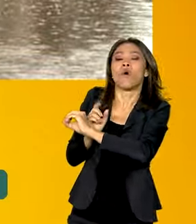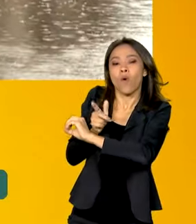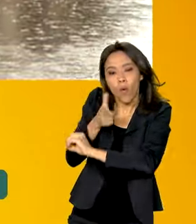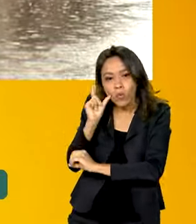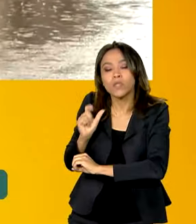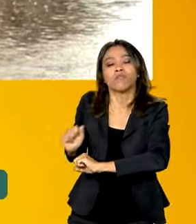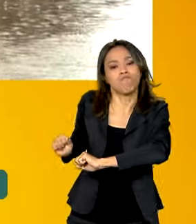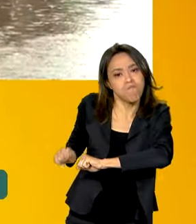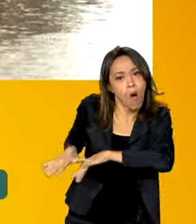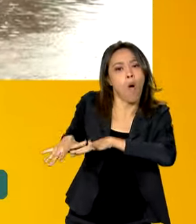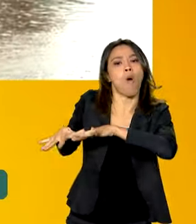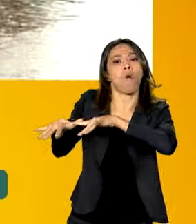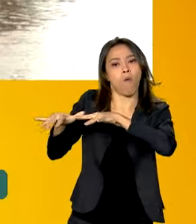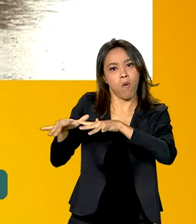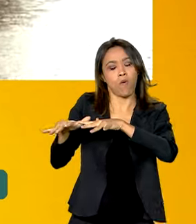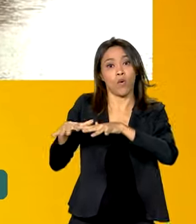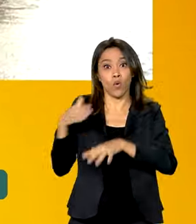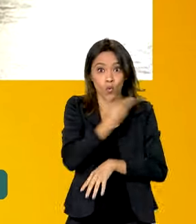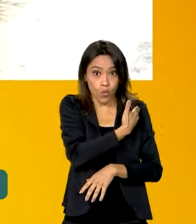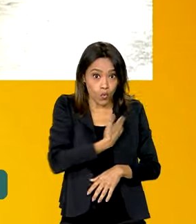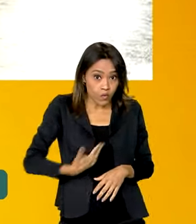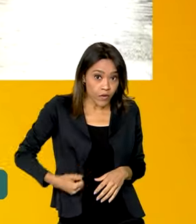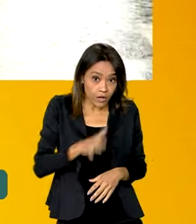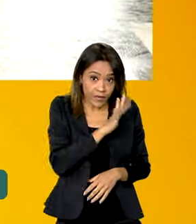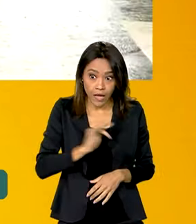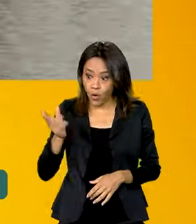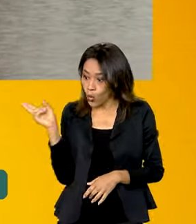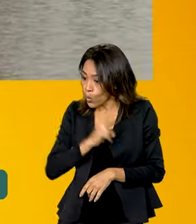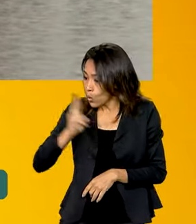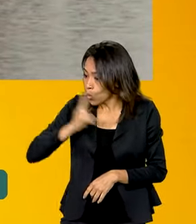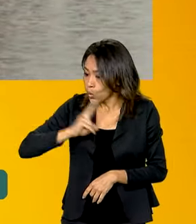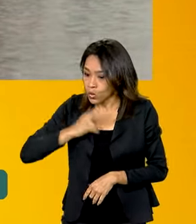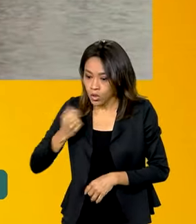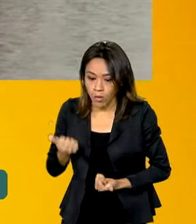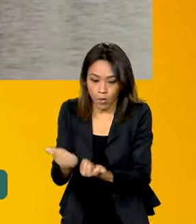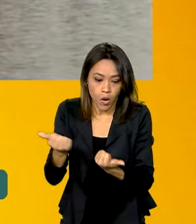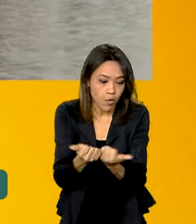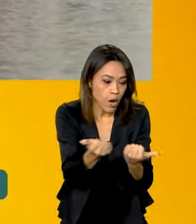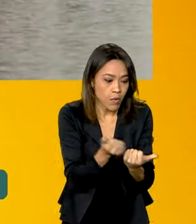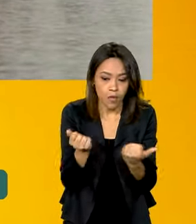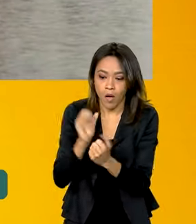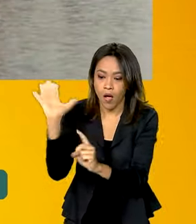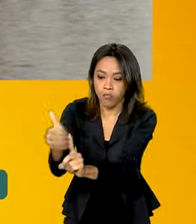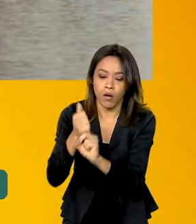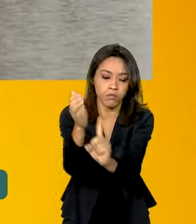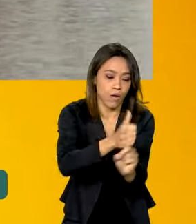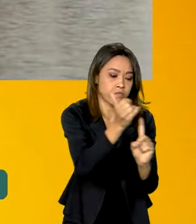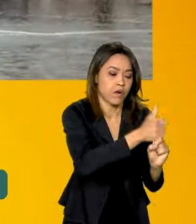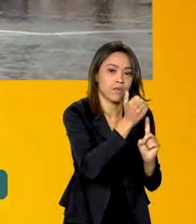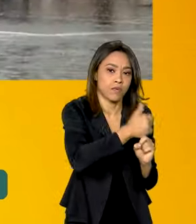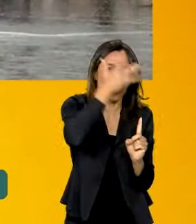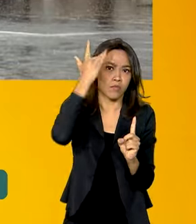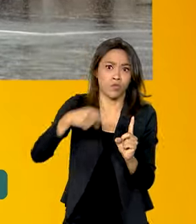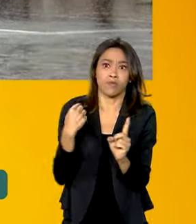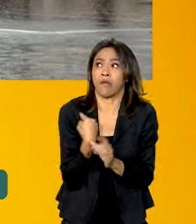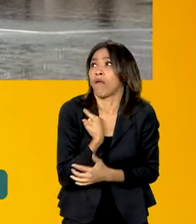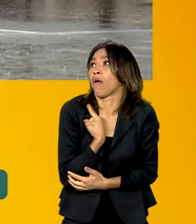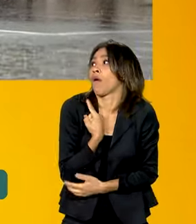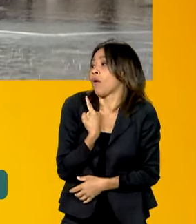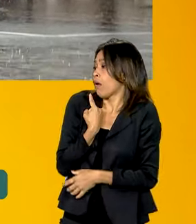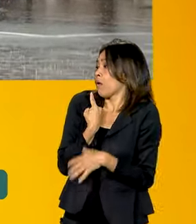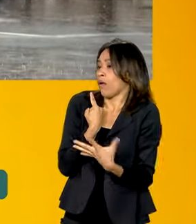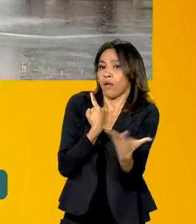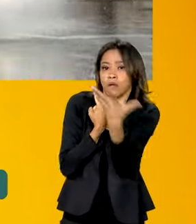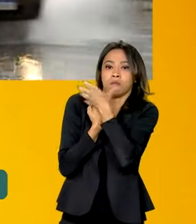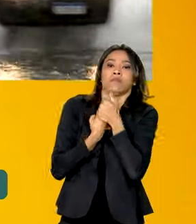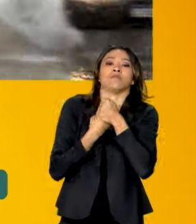ontem. O governo federal agiu rapidamente para auxiliar na remoção dessas pessoas que ficaram ilhadas nessa quinta